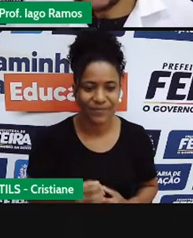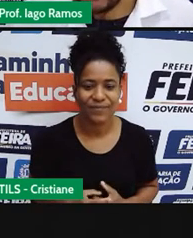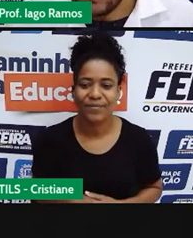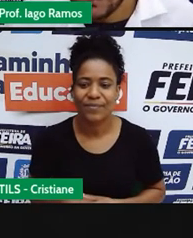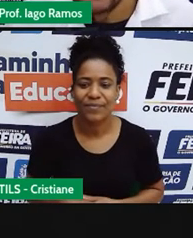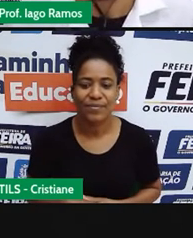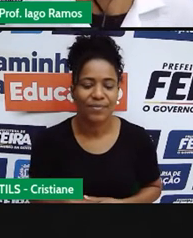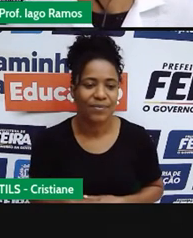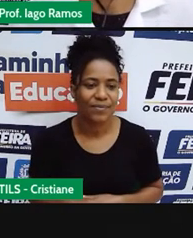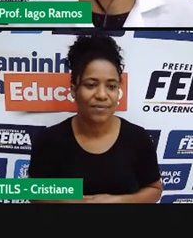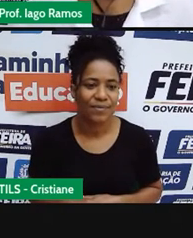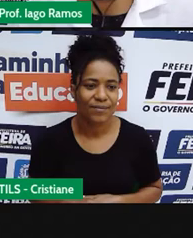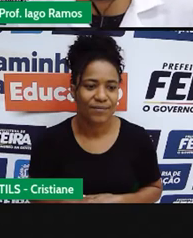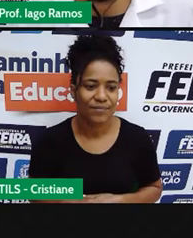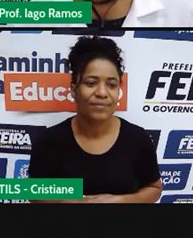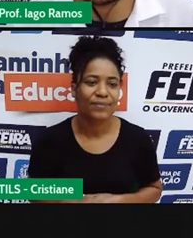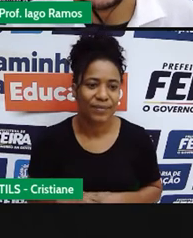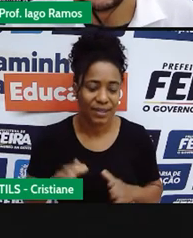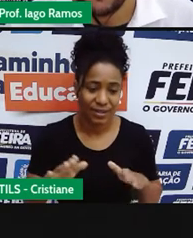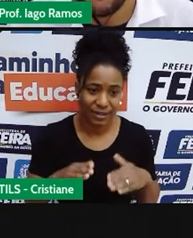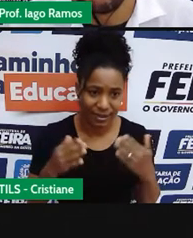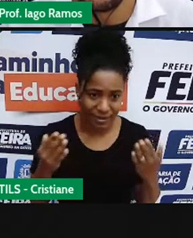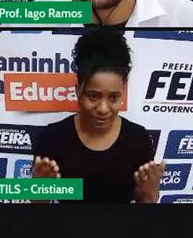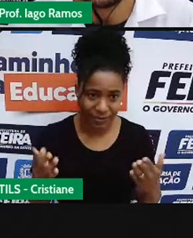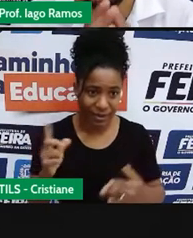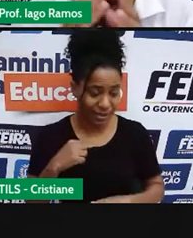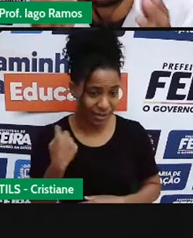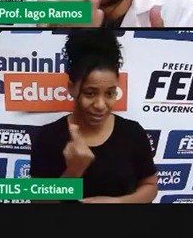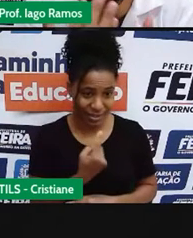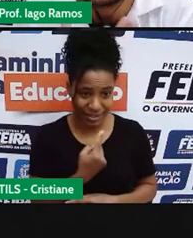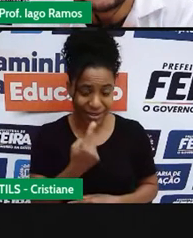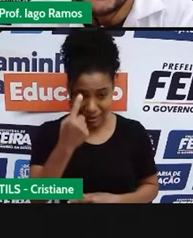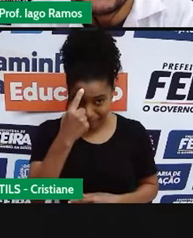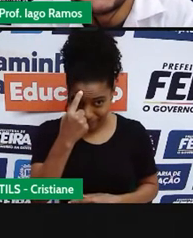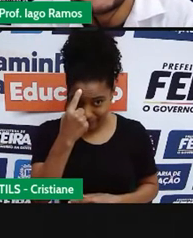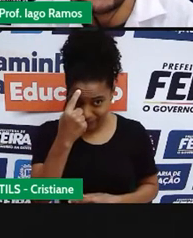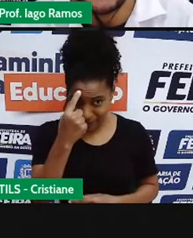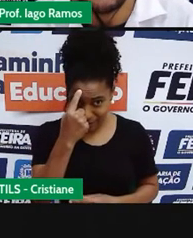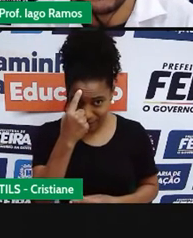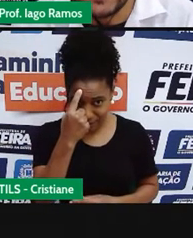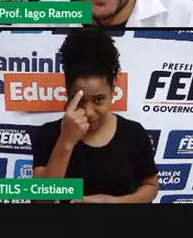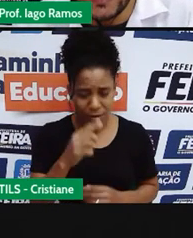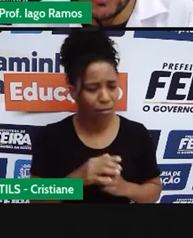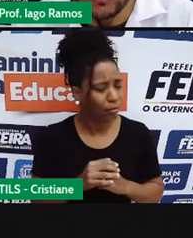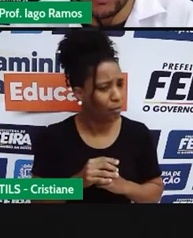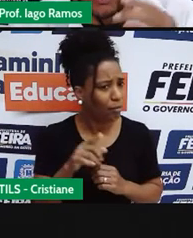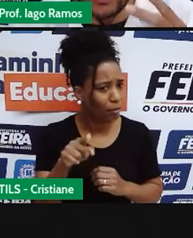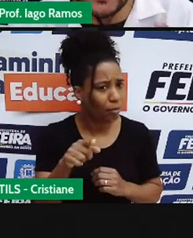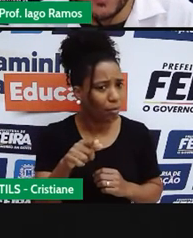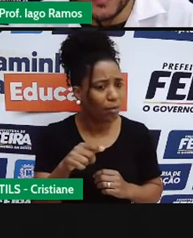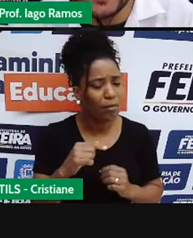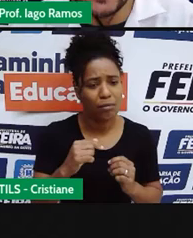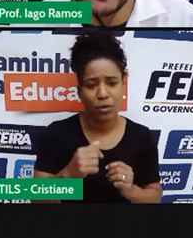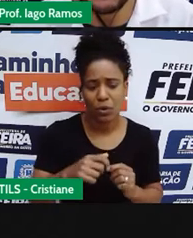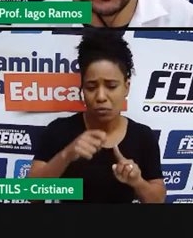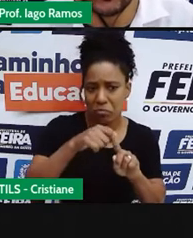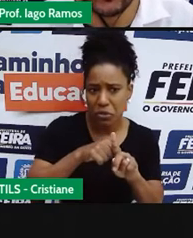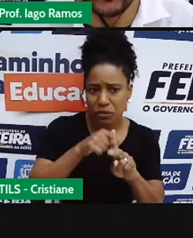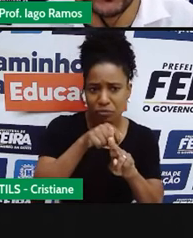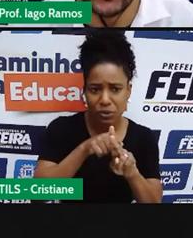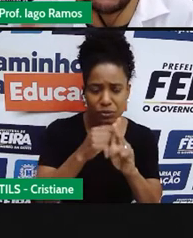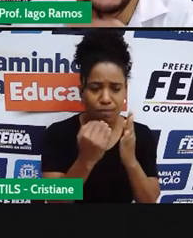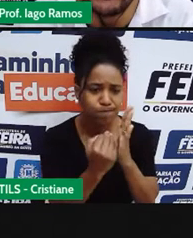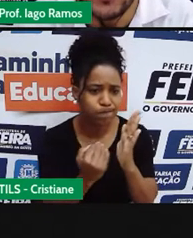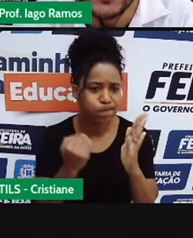então, se a gente pensar no aumento total de 50%, 60, dois meses, nos esse